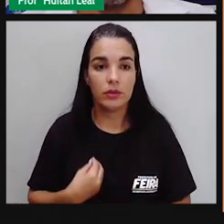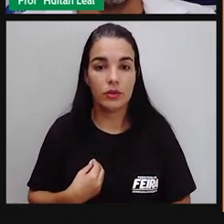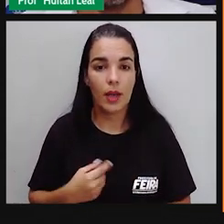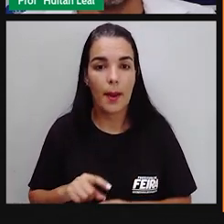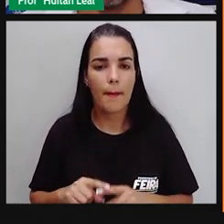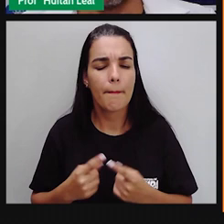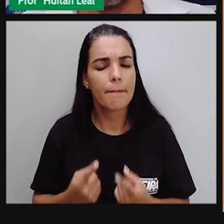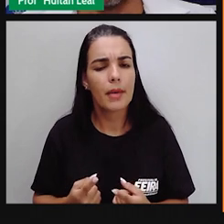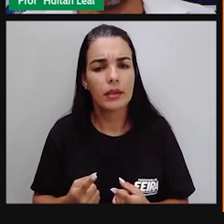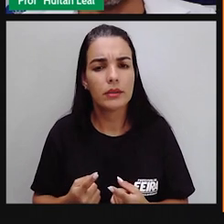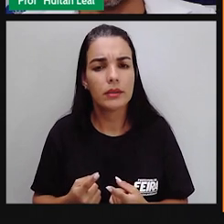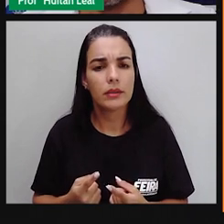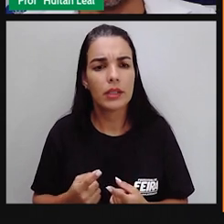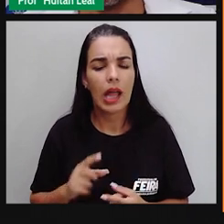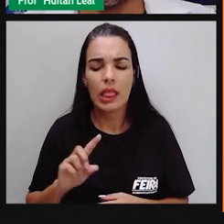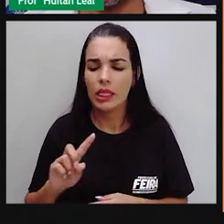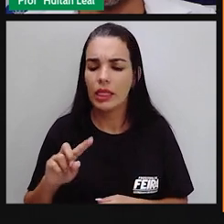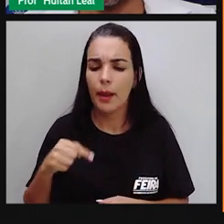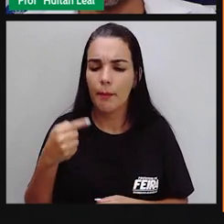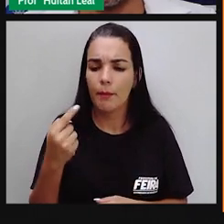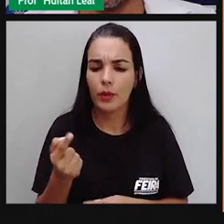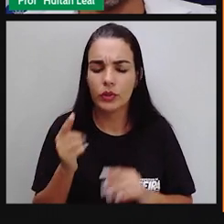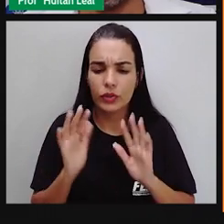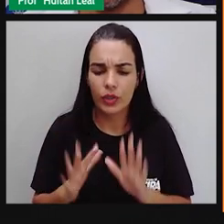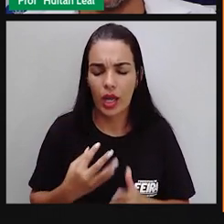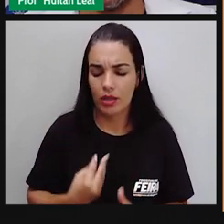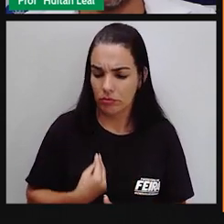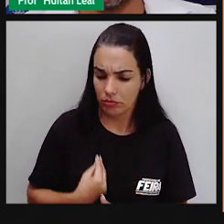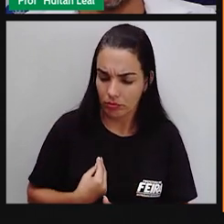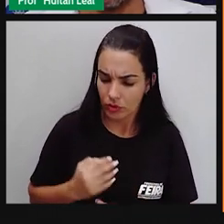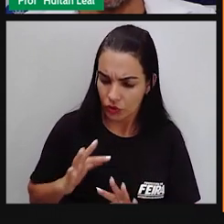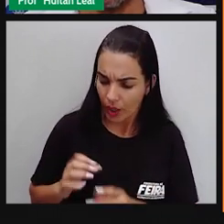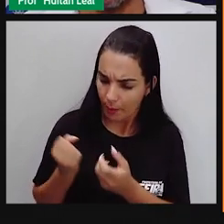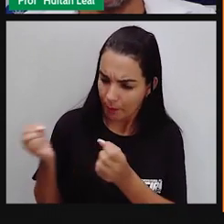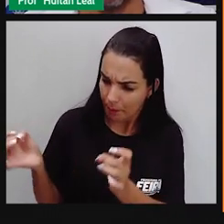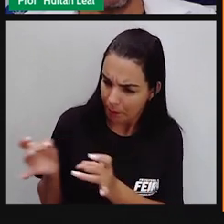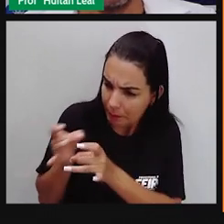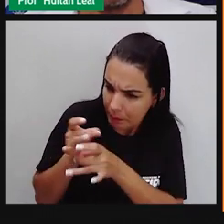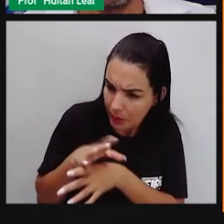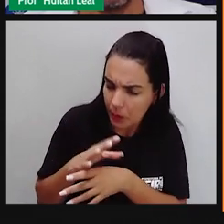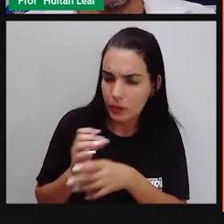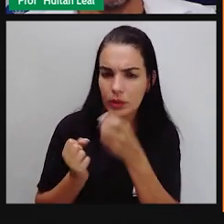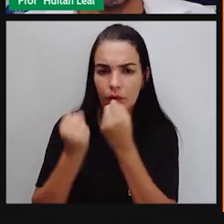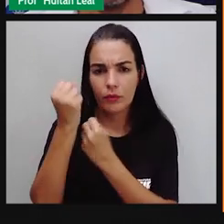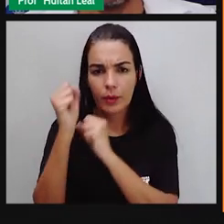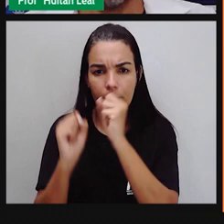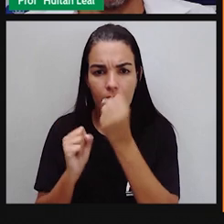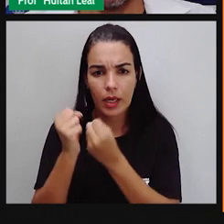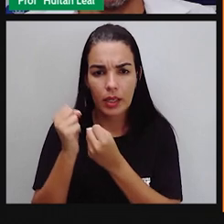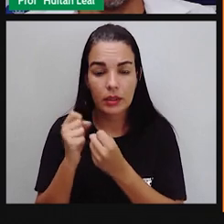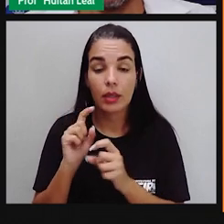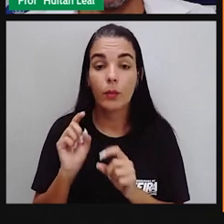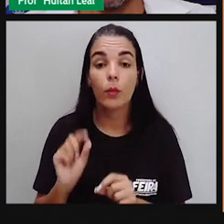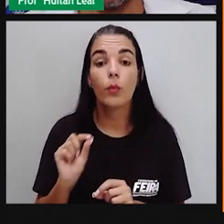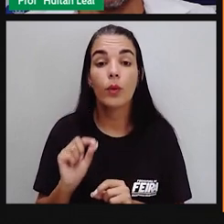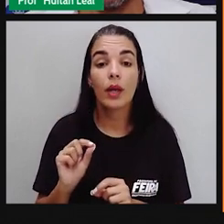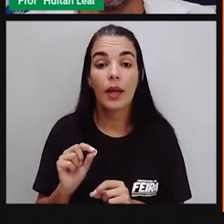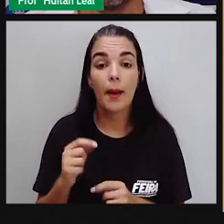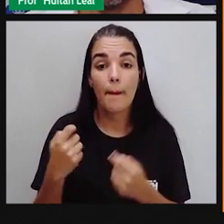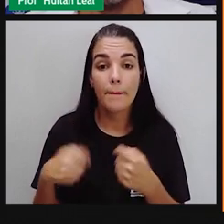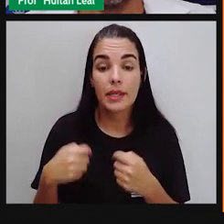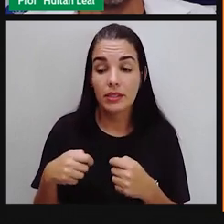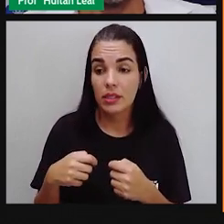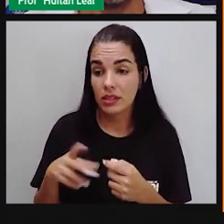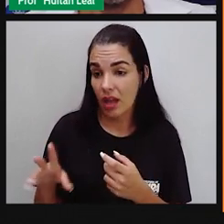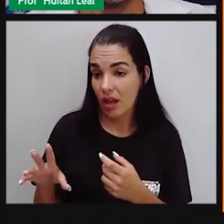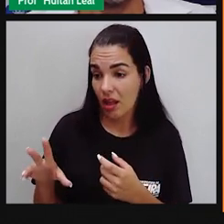mas depois de ela já existir, de já estar fabricada, não é? ela existe independente de você. Se